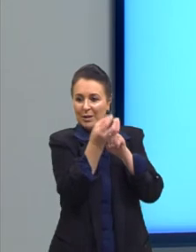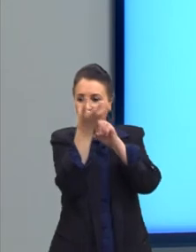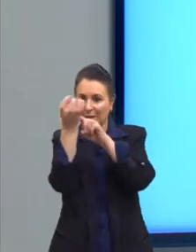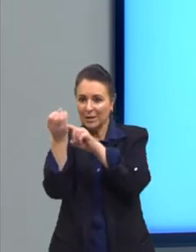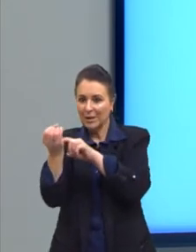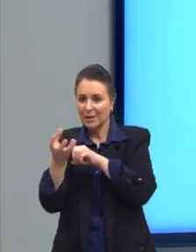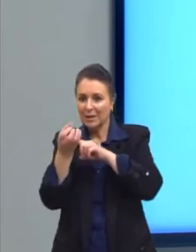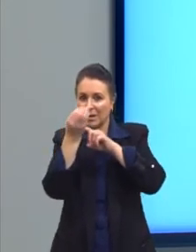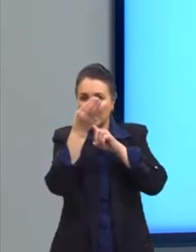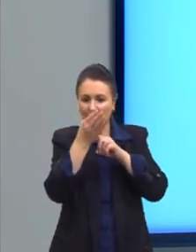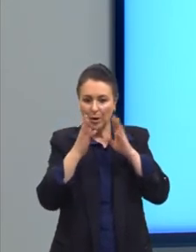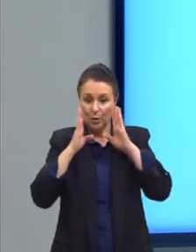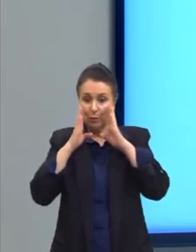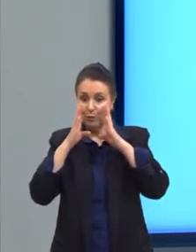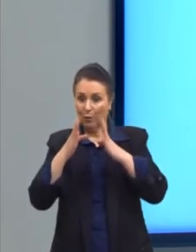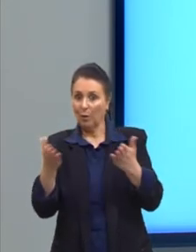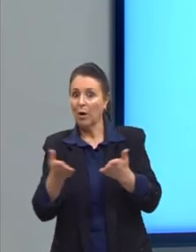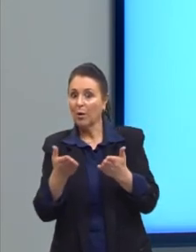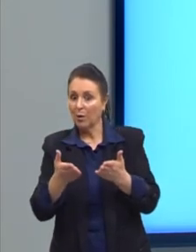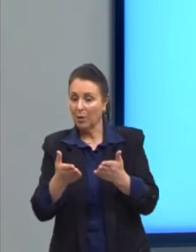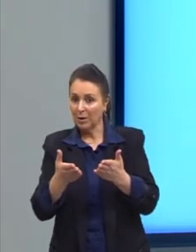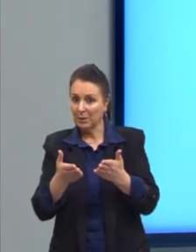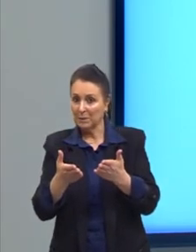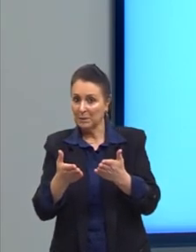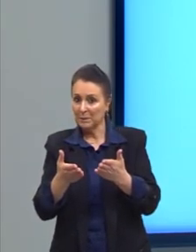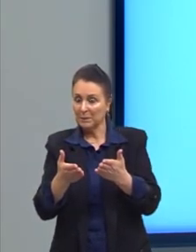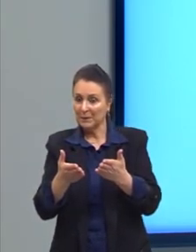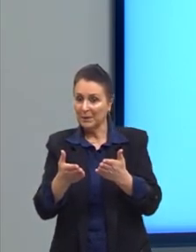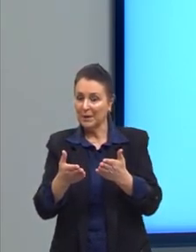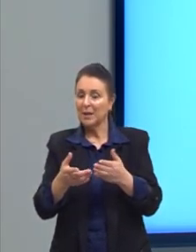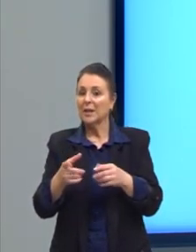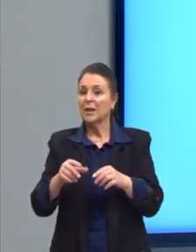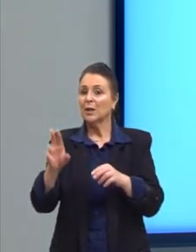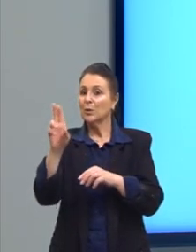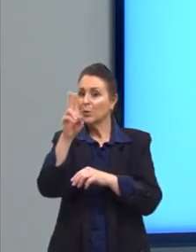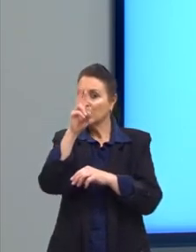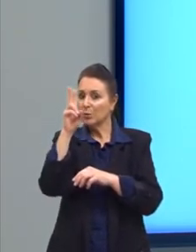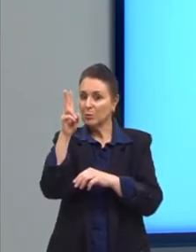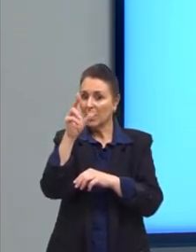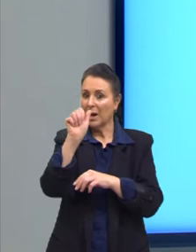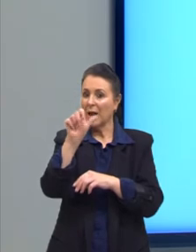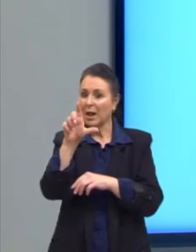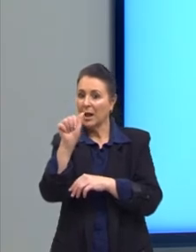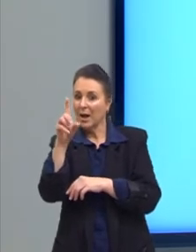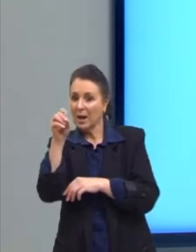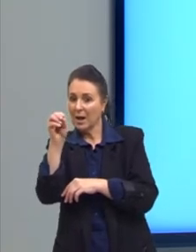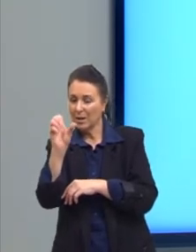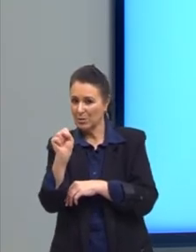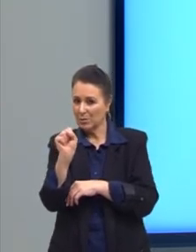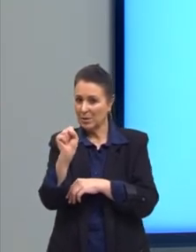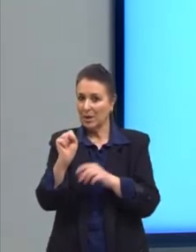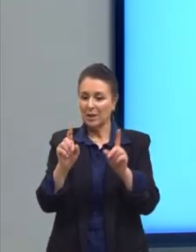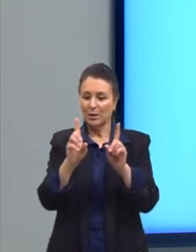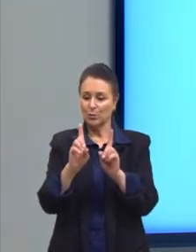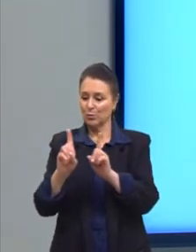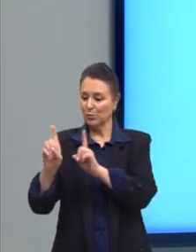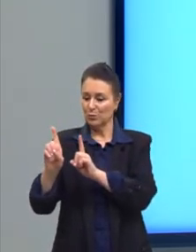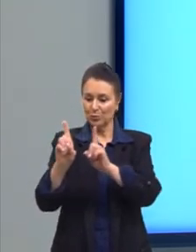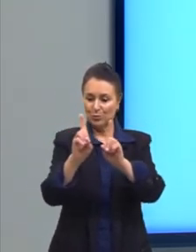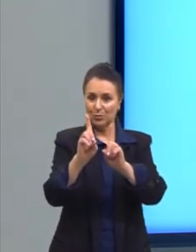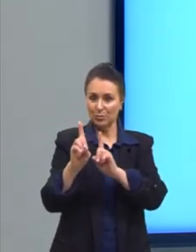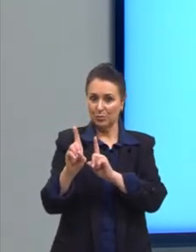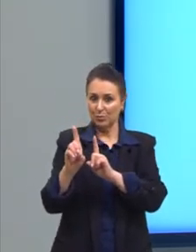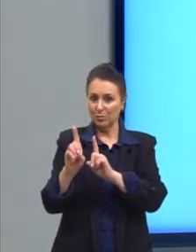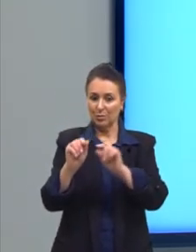focando nas larvas do vagalume e nos insetos alados, porque o enunciado nos traz muita